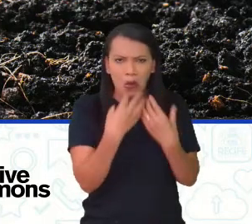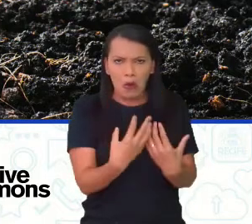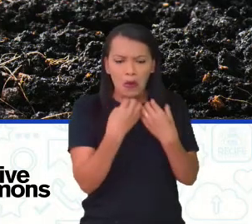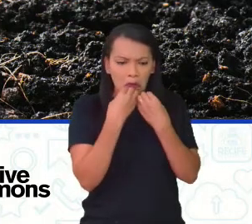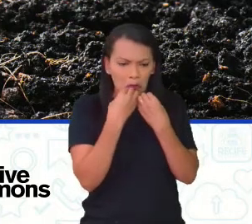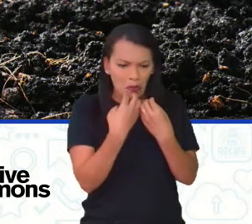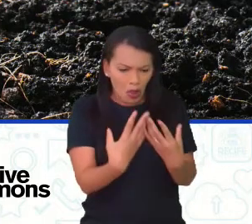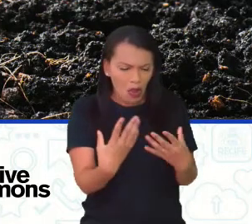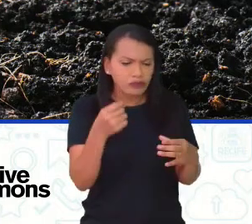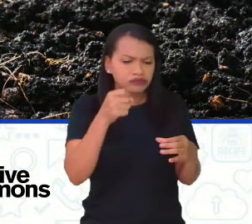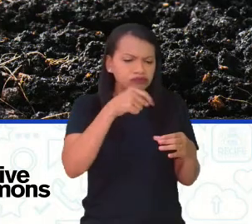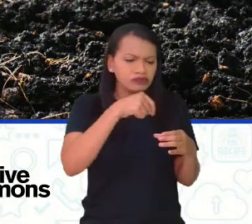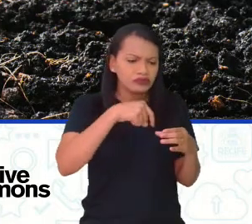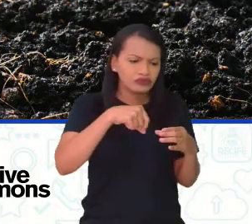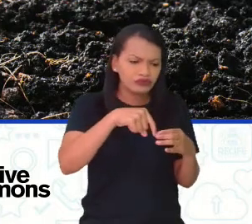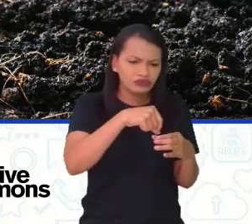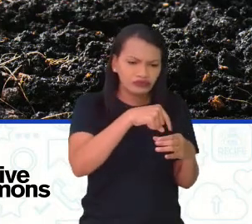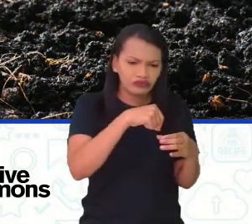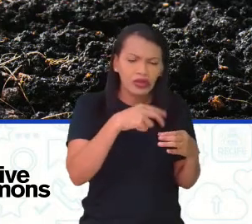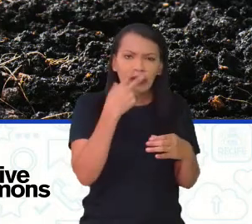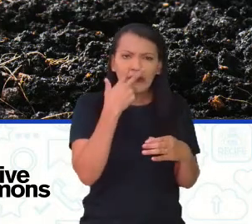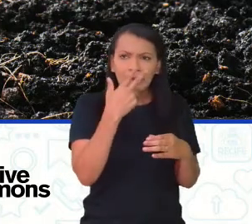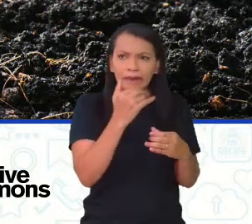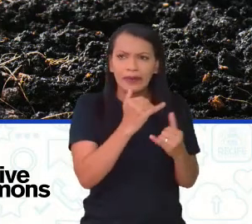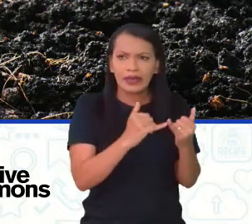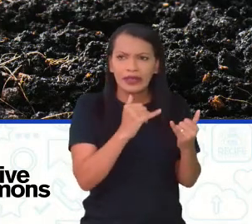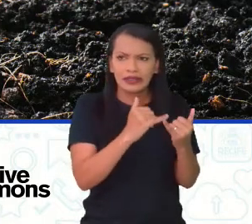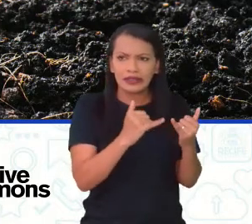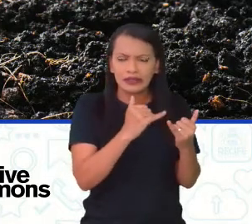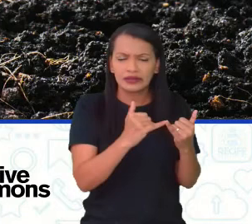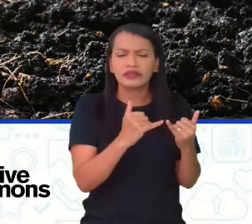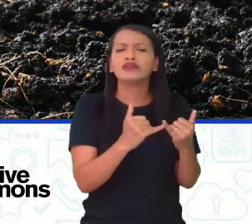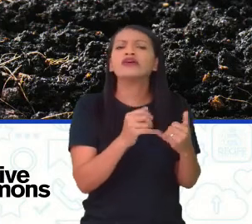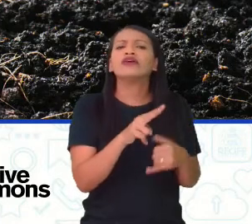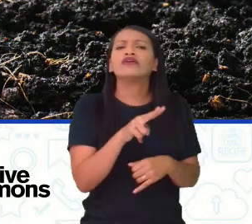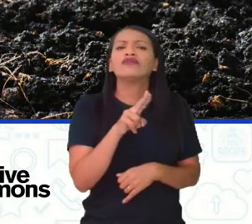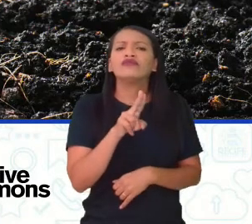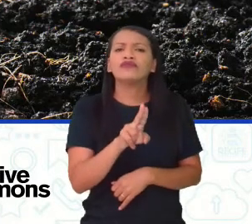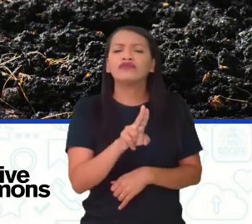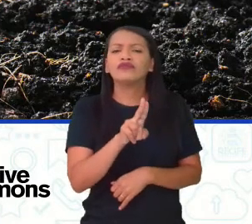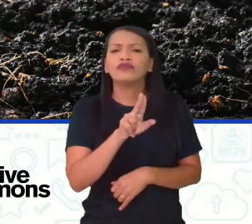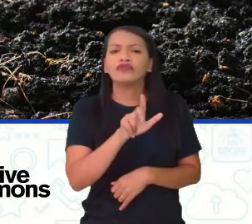Boa para plantio, parece até uma terra vulcânica, né? Não é não.